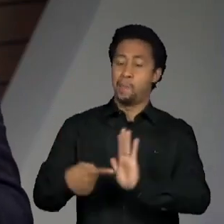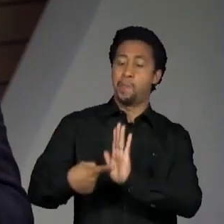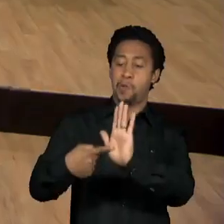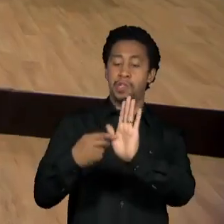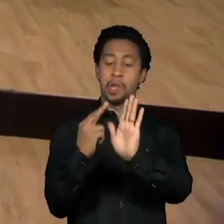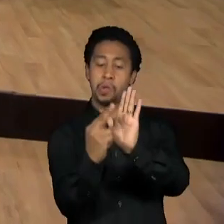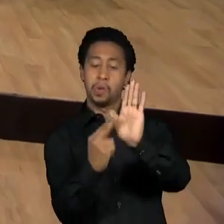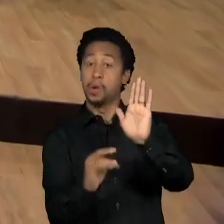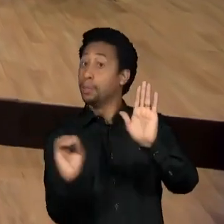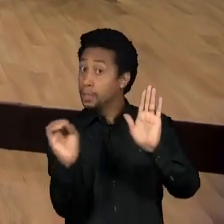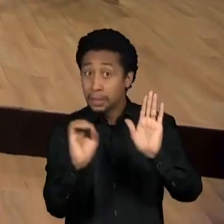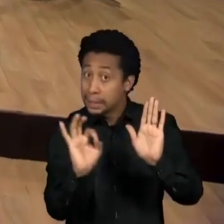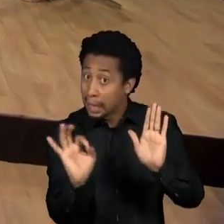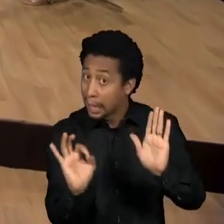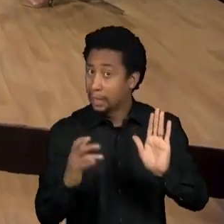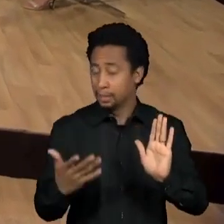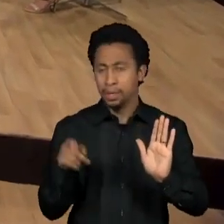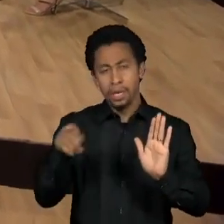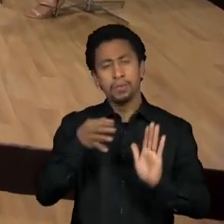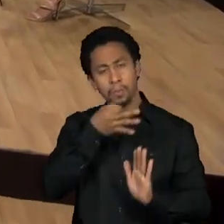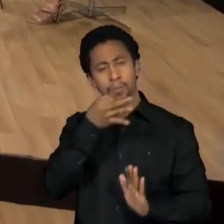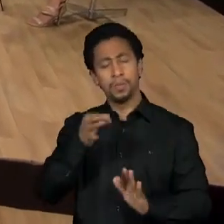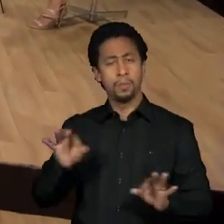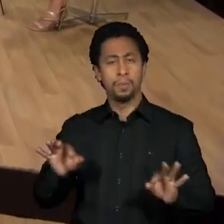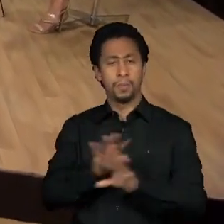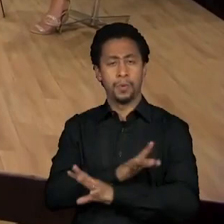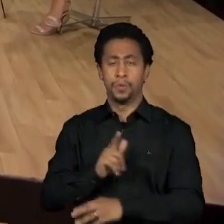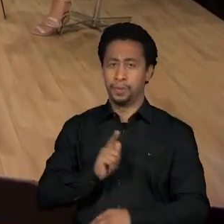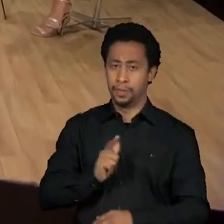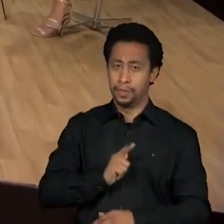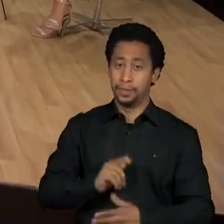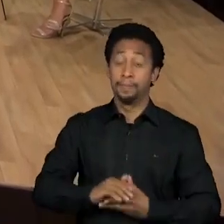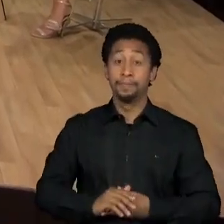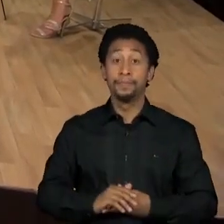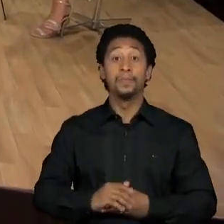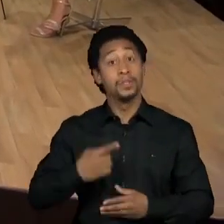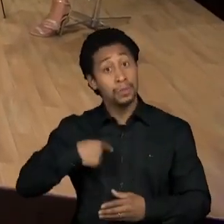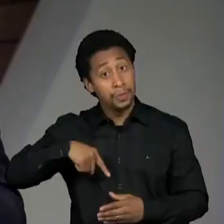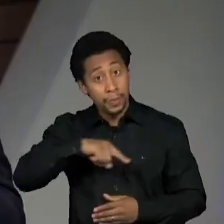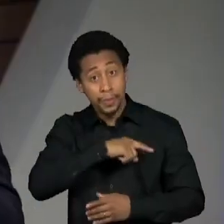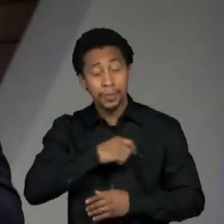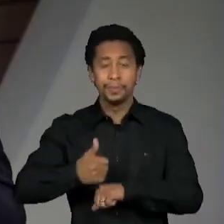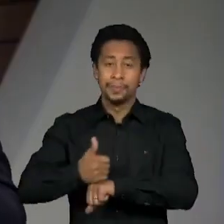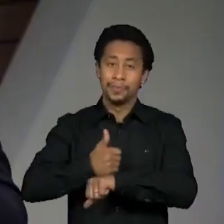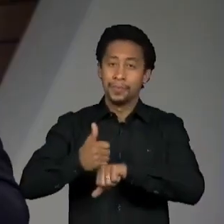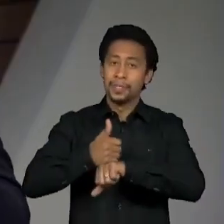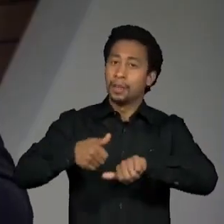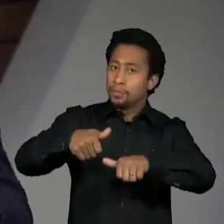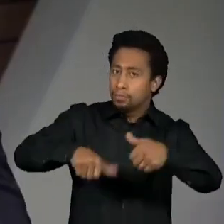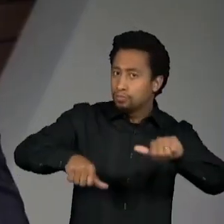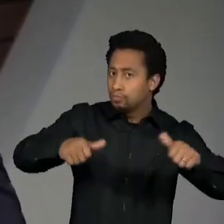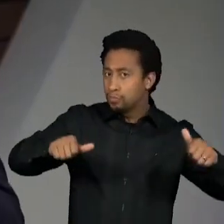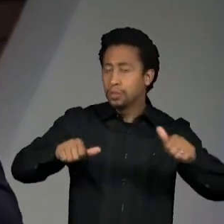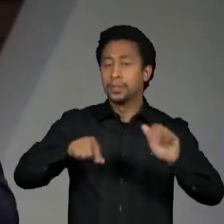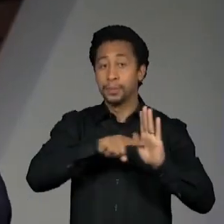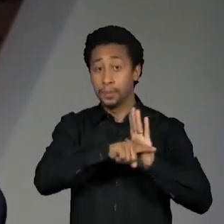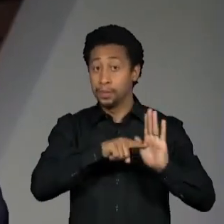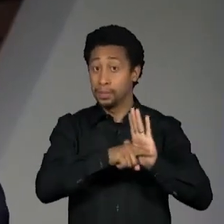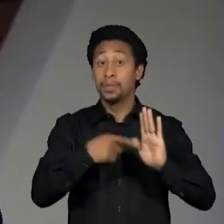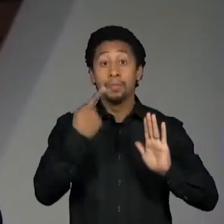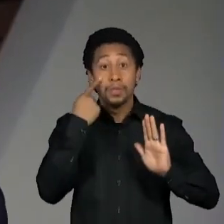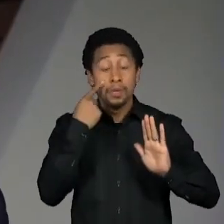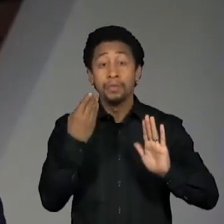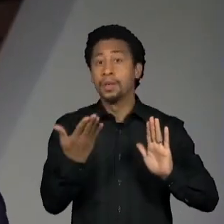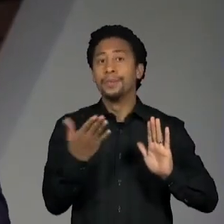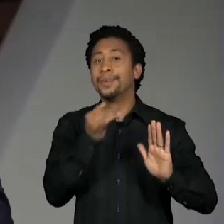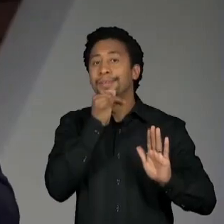formou essa opinião de alguma maneira. Mas nós, analistas, precisamos compreender o movimento que se daria caso a eleição